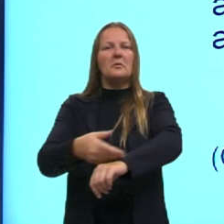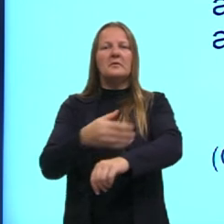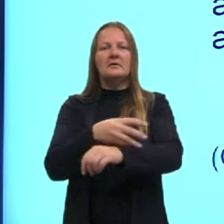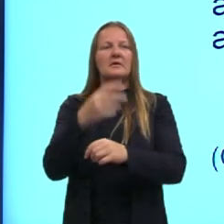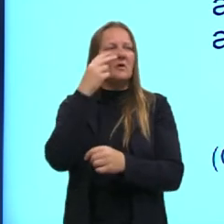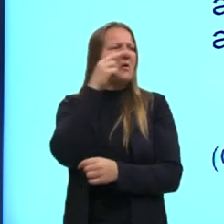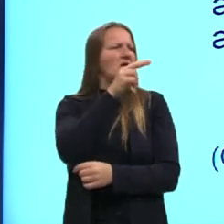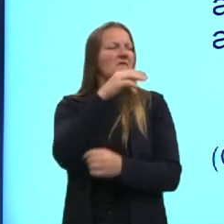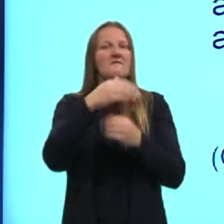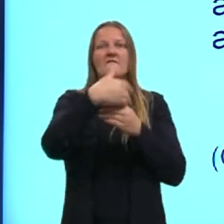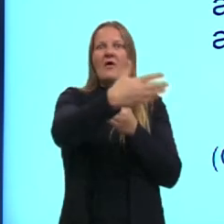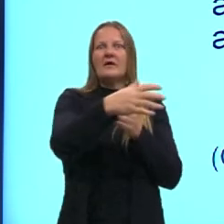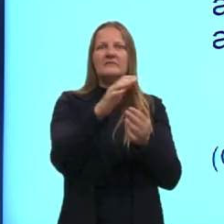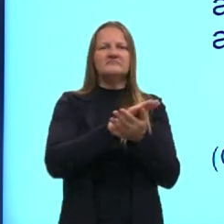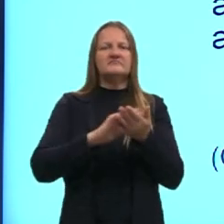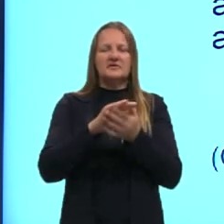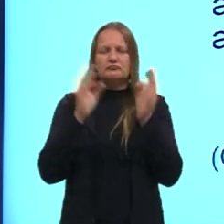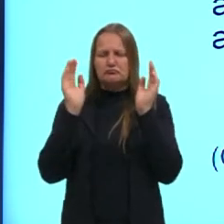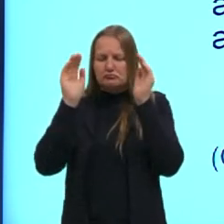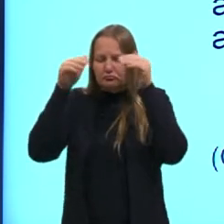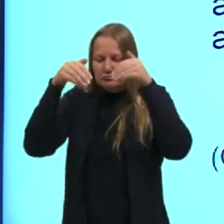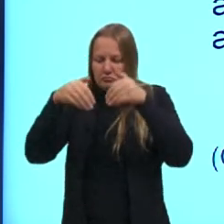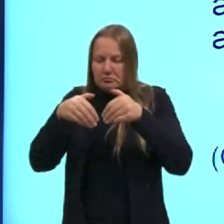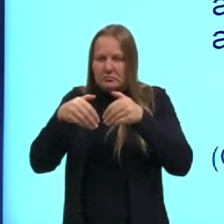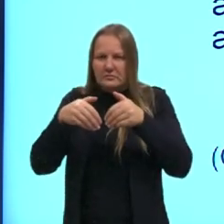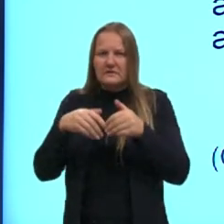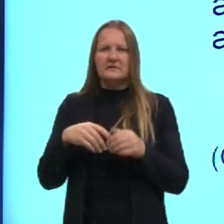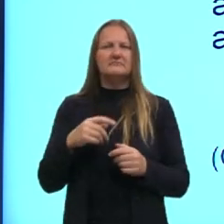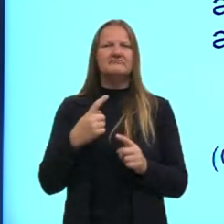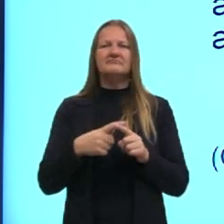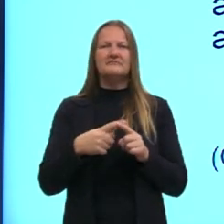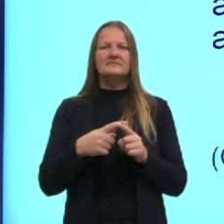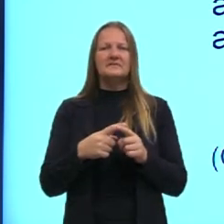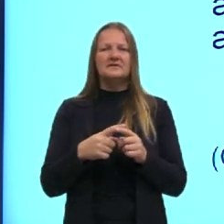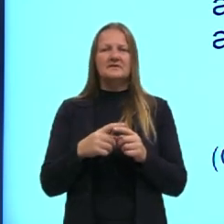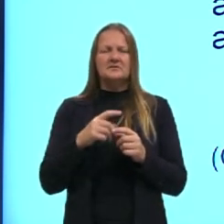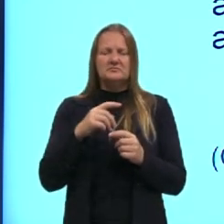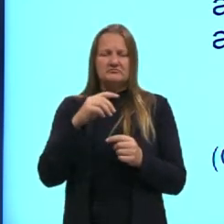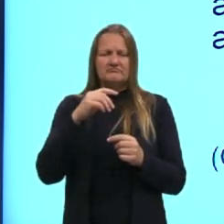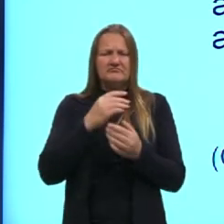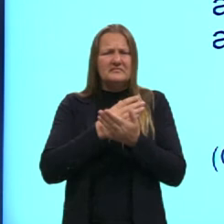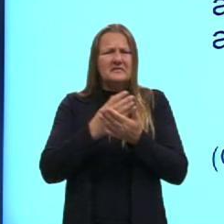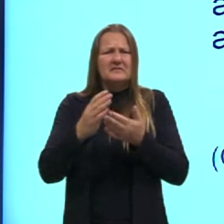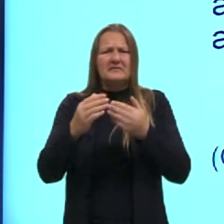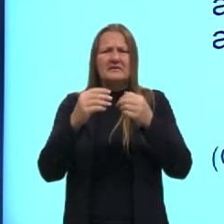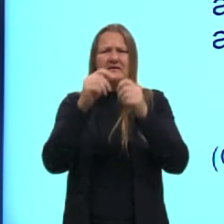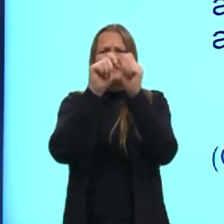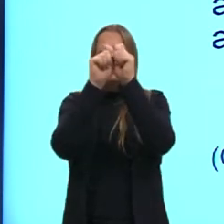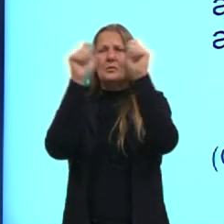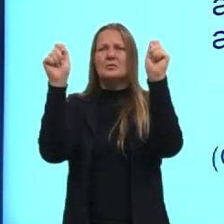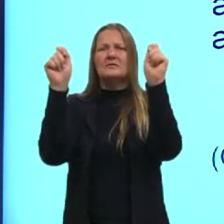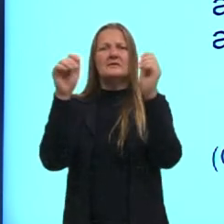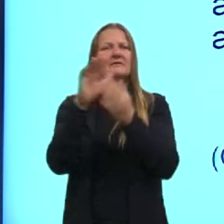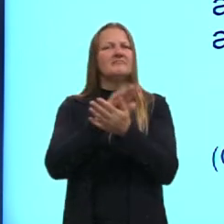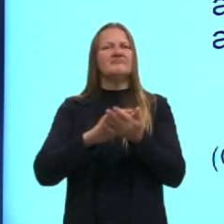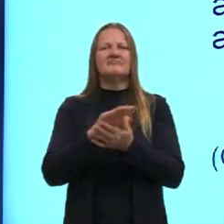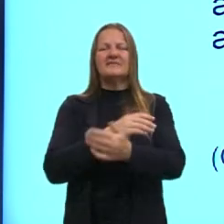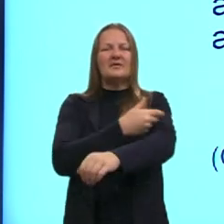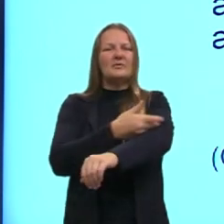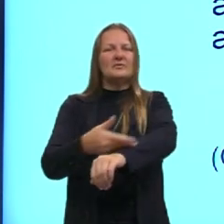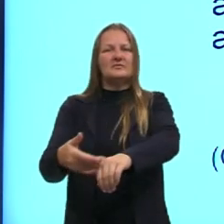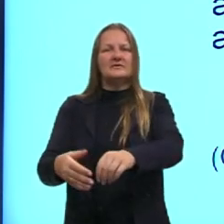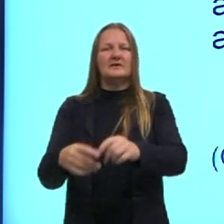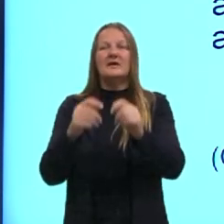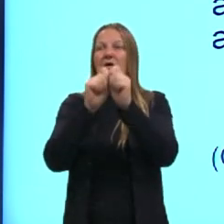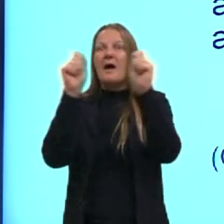olhar para fora. E porque não olha para fora, logo se acostuma a não abrir todas as cortinas. E porque não